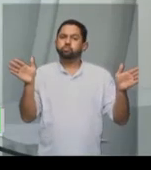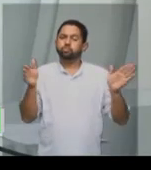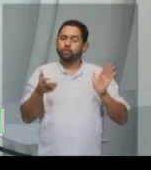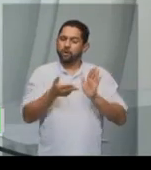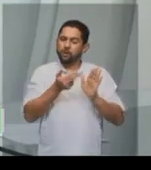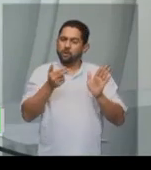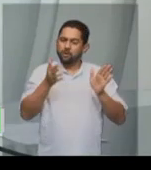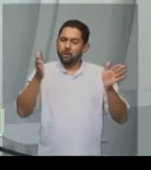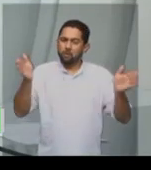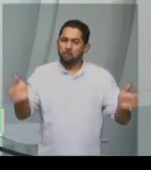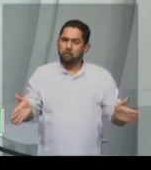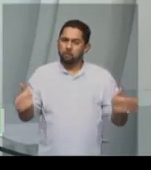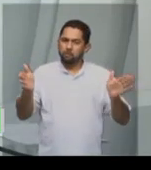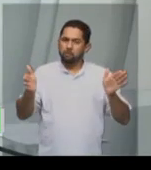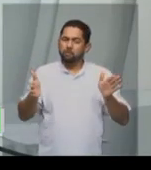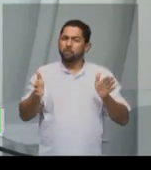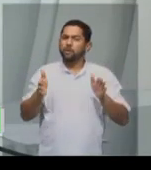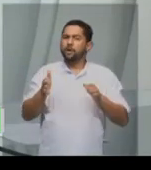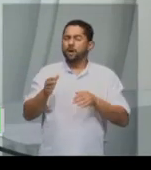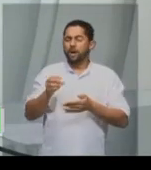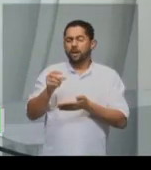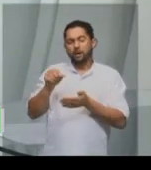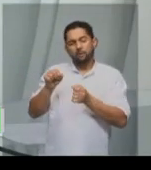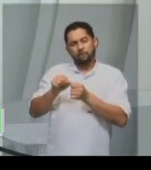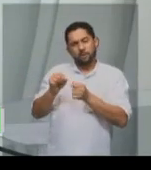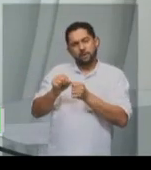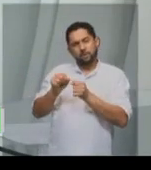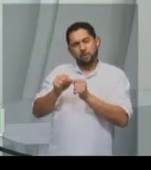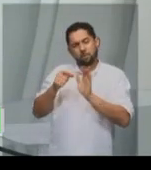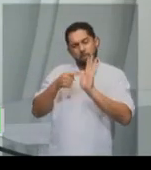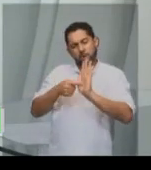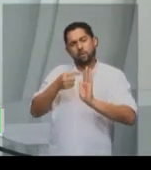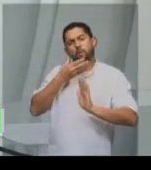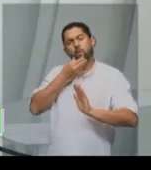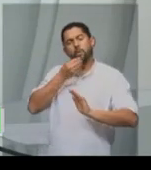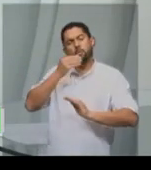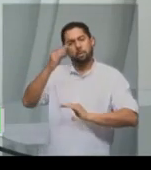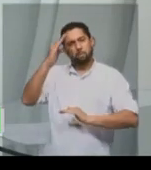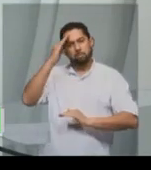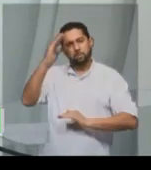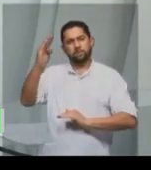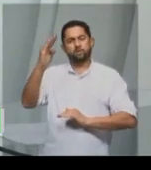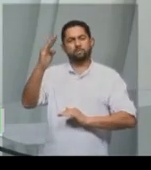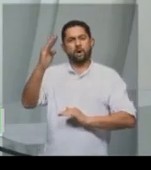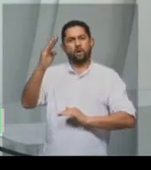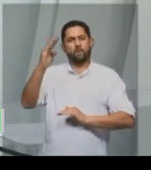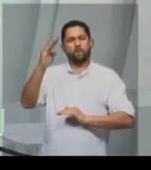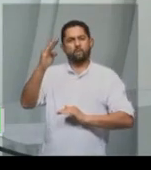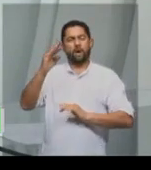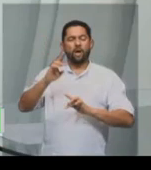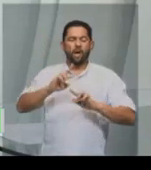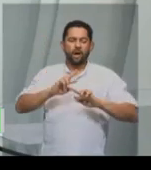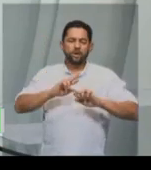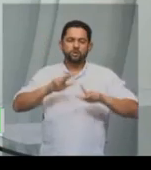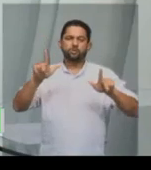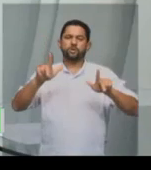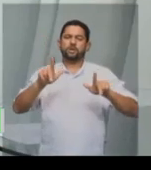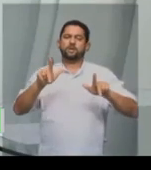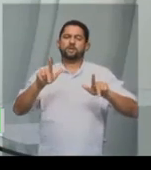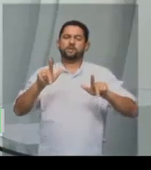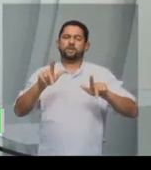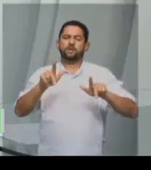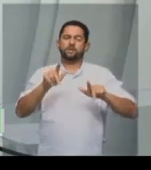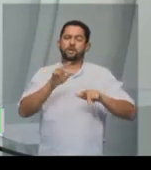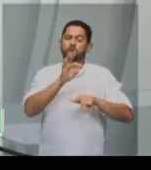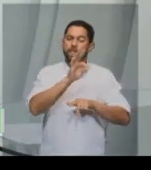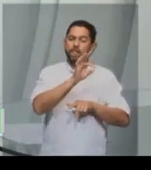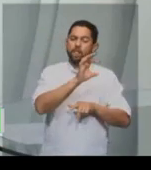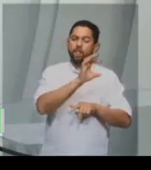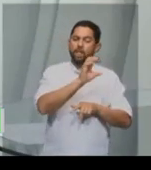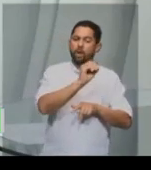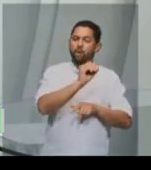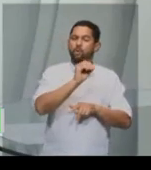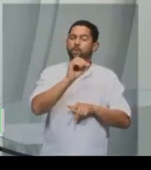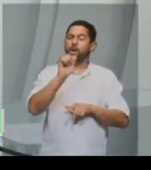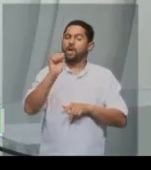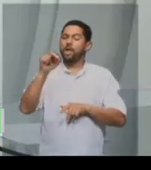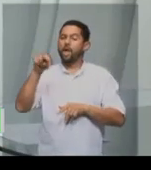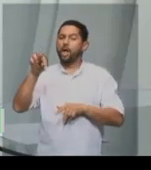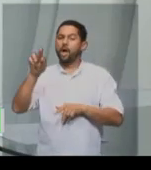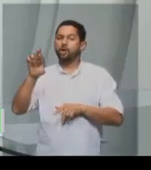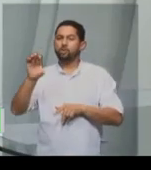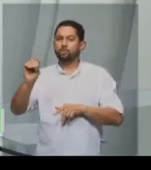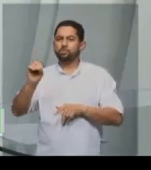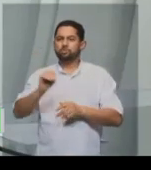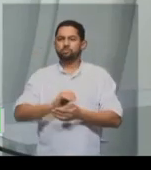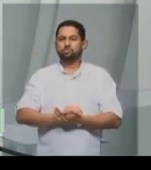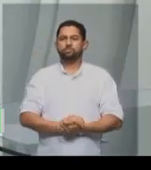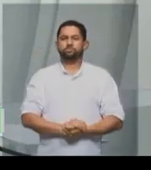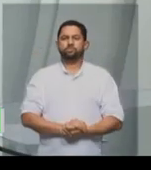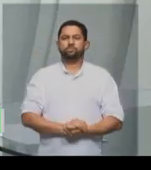acontecendo, colocando o homem em primeiro lugar. Então, essa é a diferença básica entre teocentrismo e antropocentrismo.